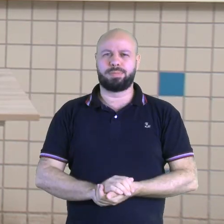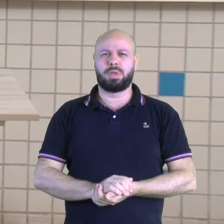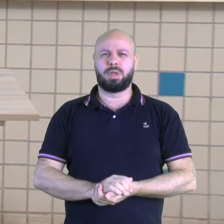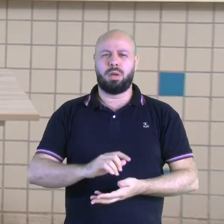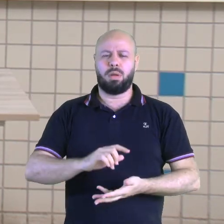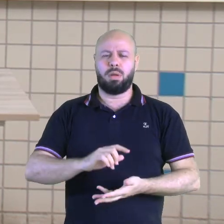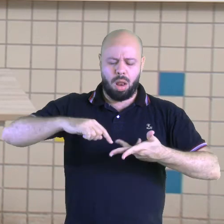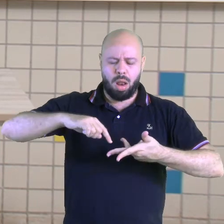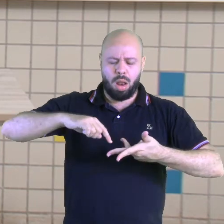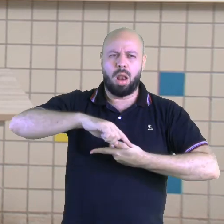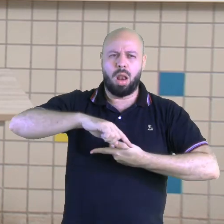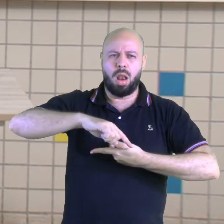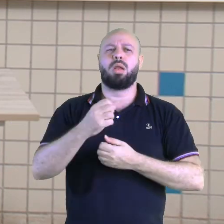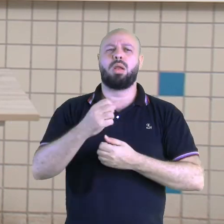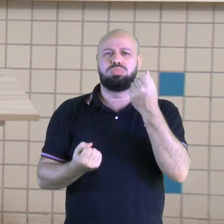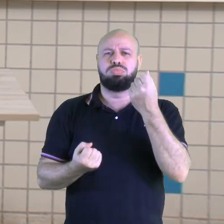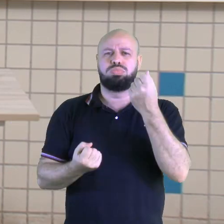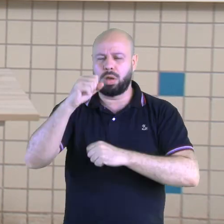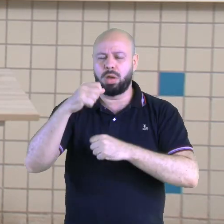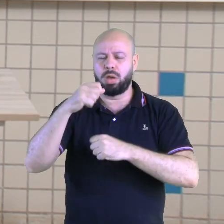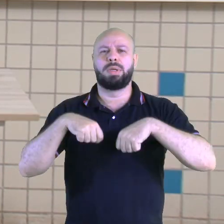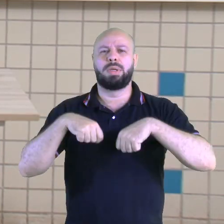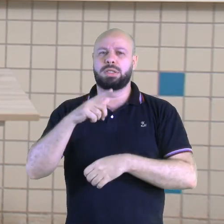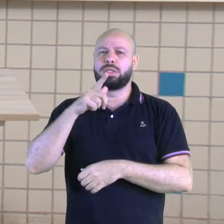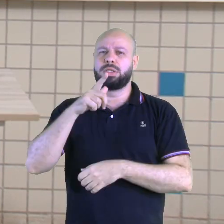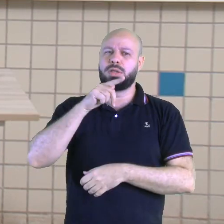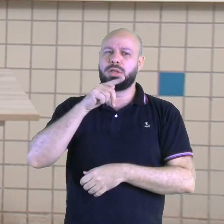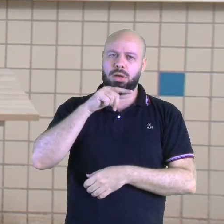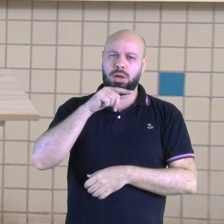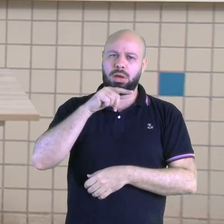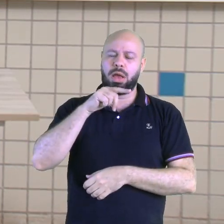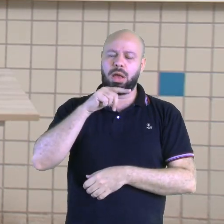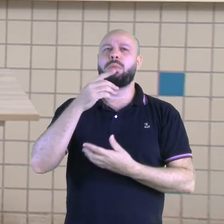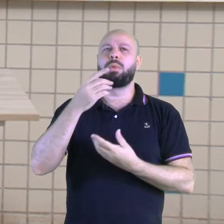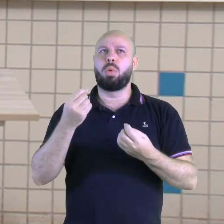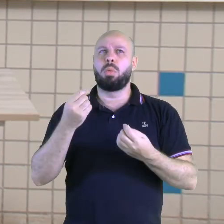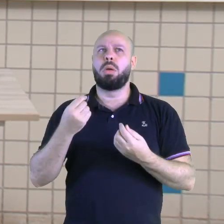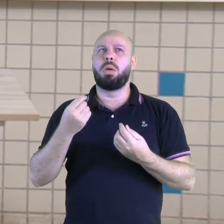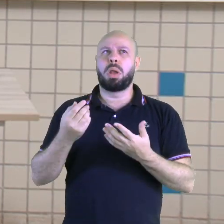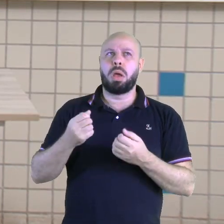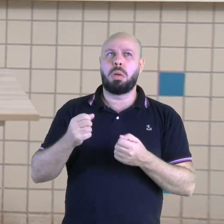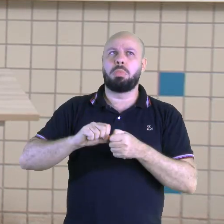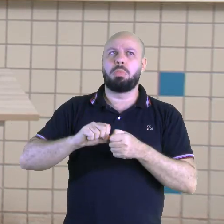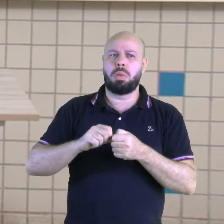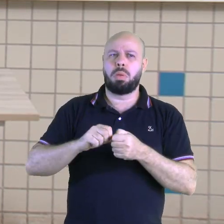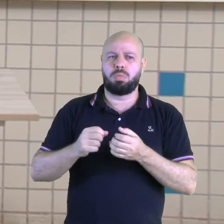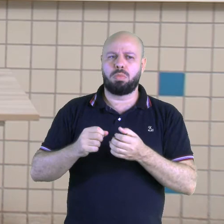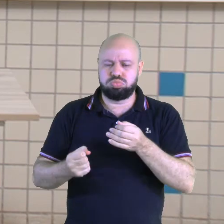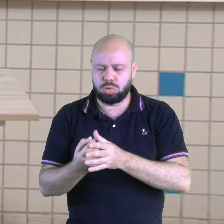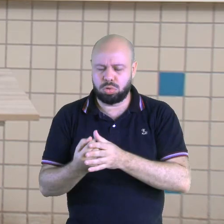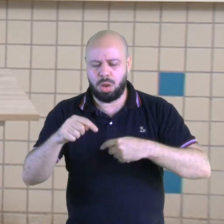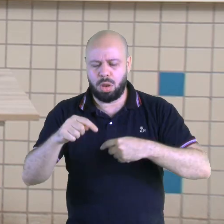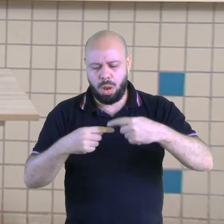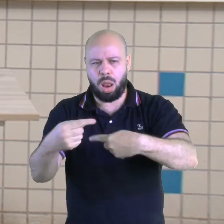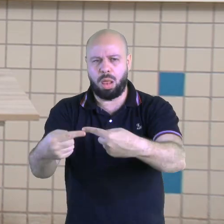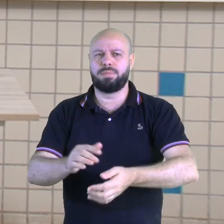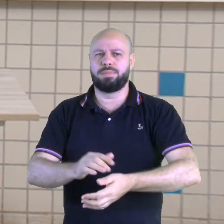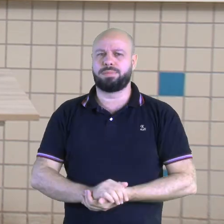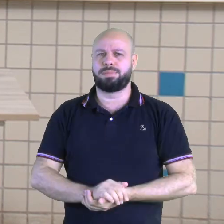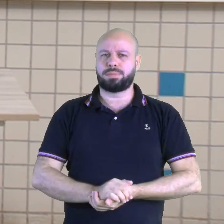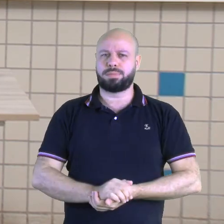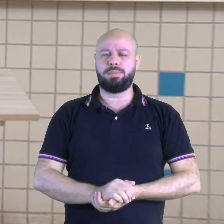por exemplo, industrializados, eles precisam de água para serem feitos, não é mesmo? Então, assim,